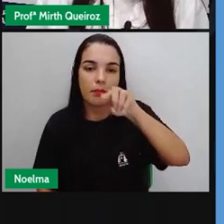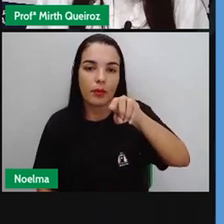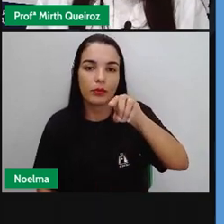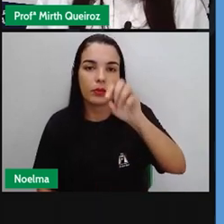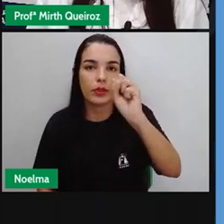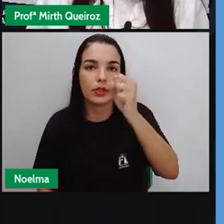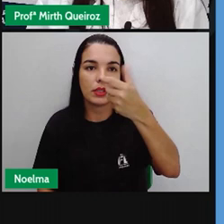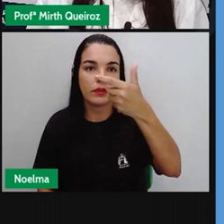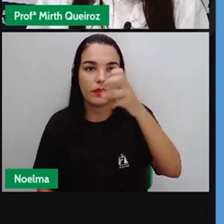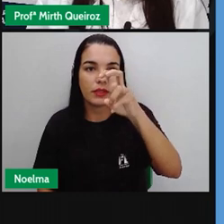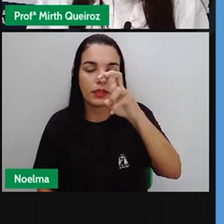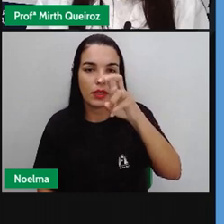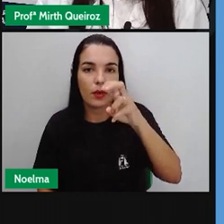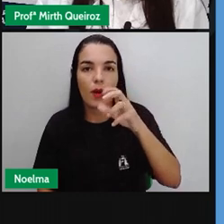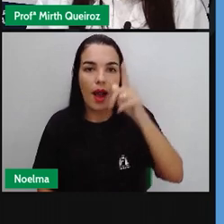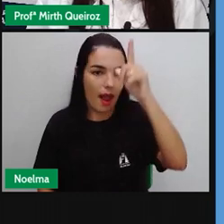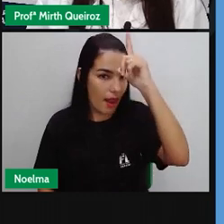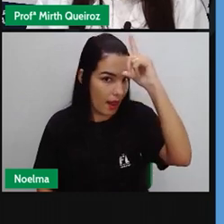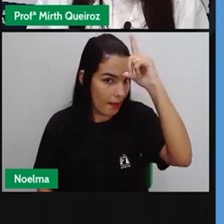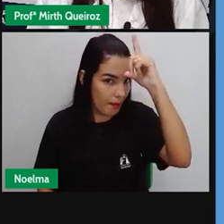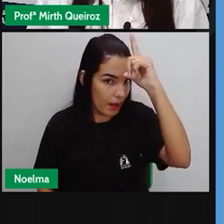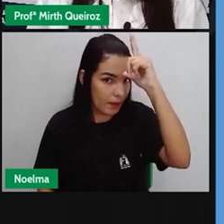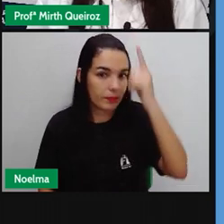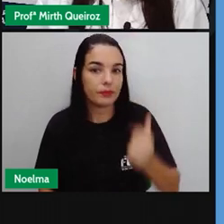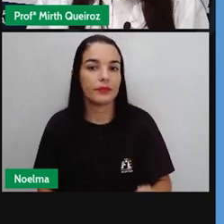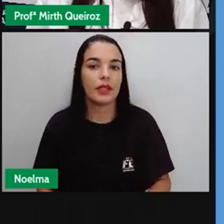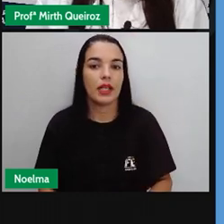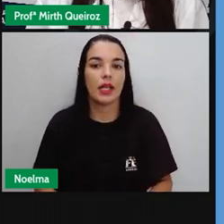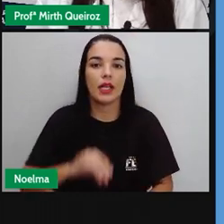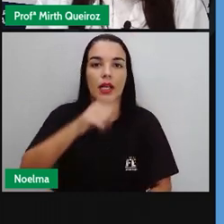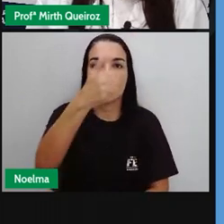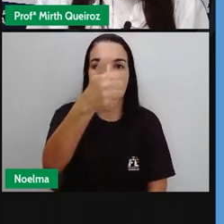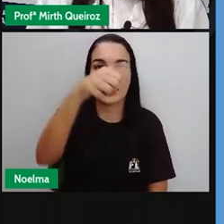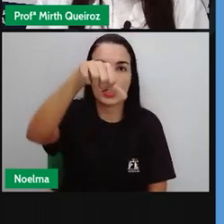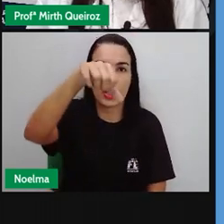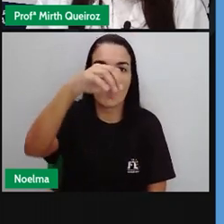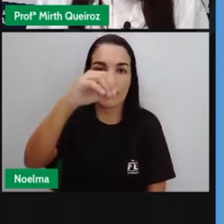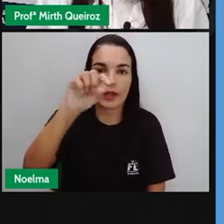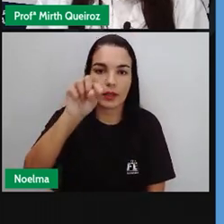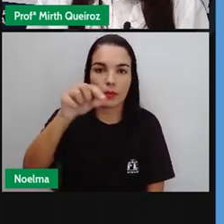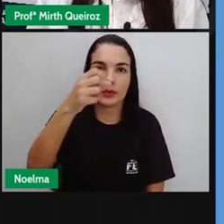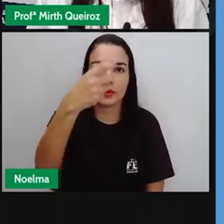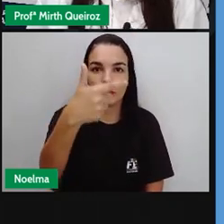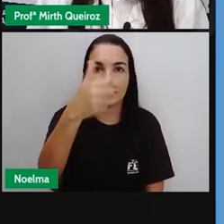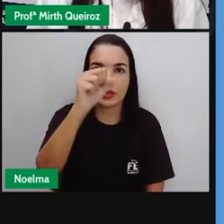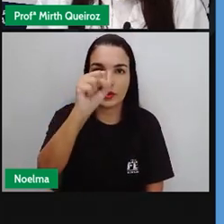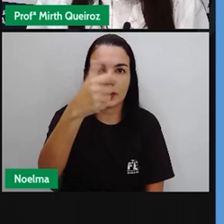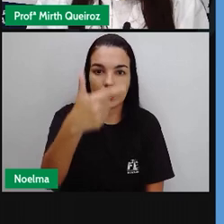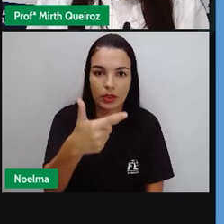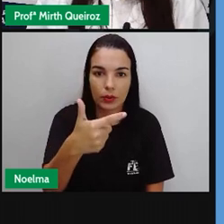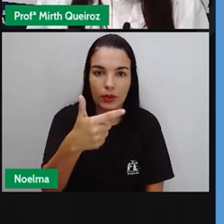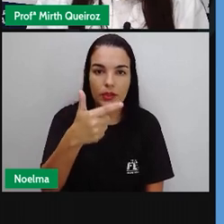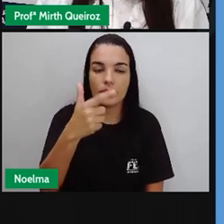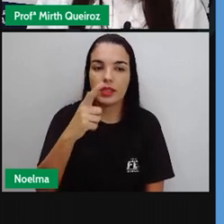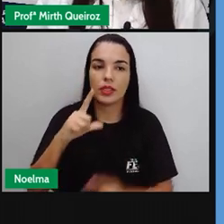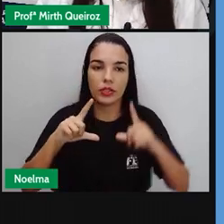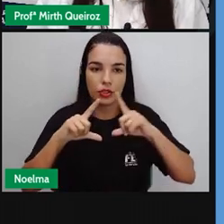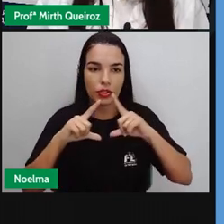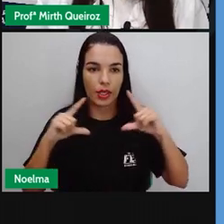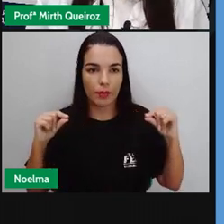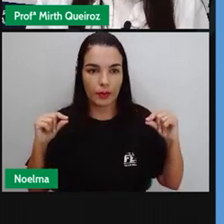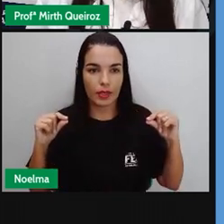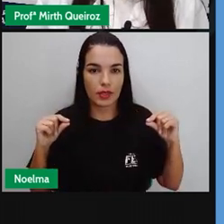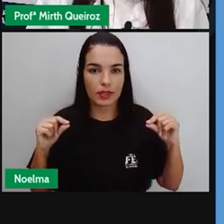190.282 japoneses e 118.624 eram